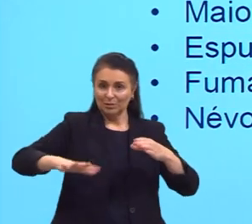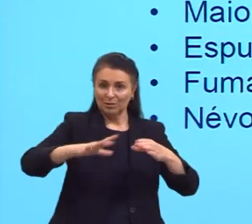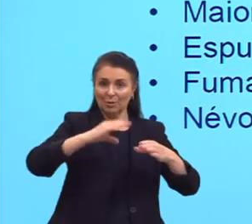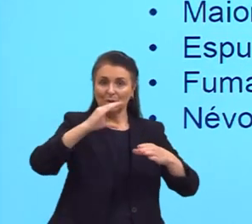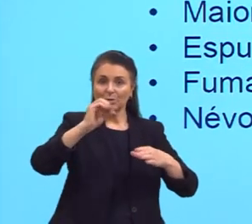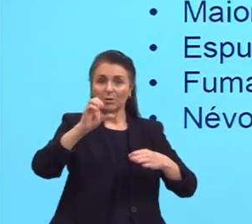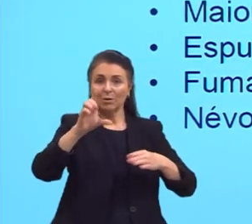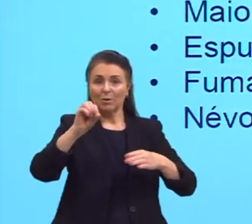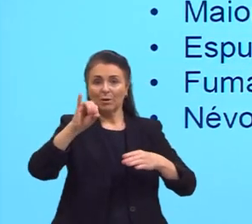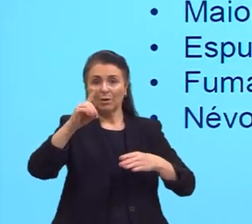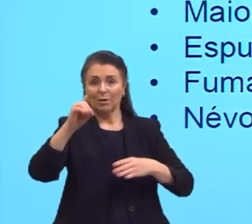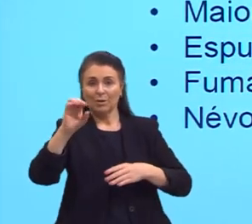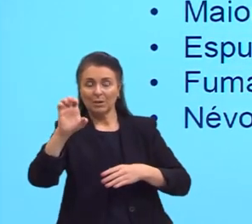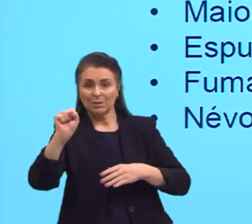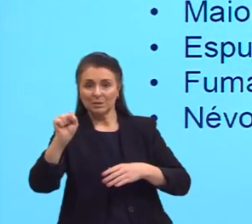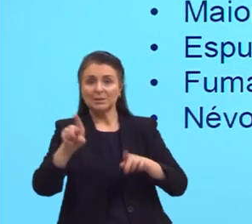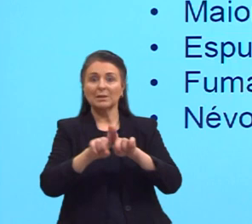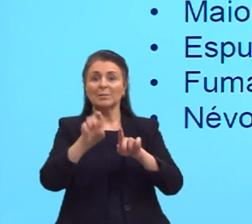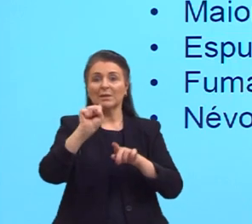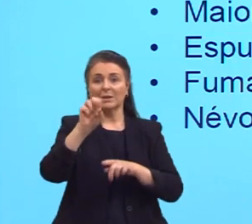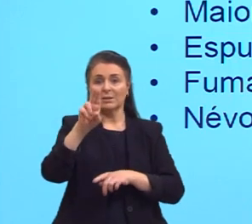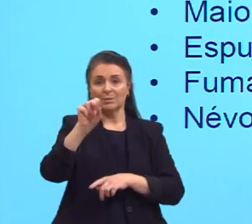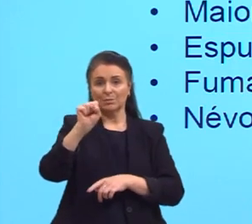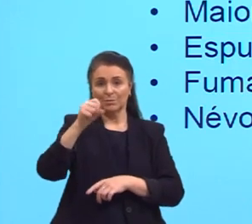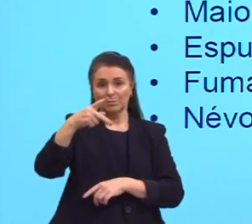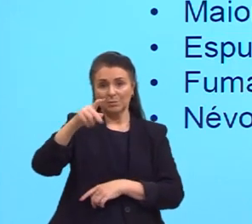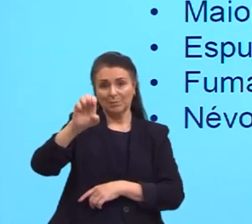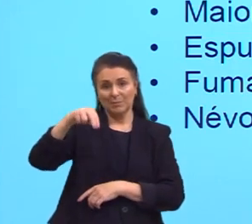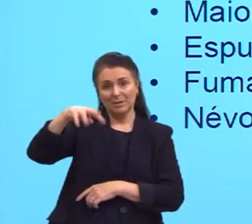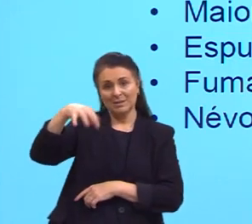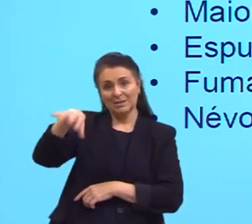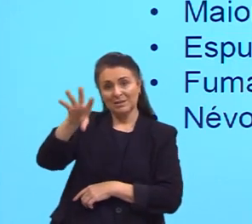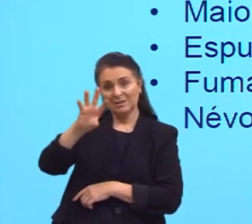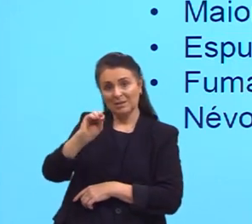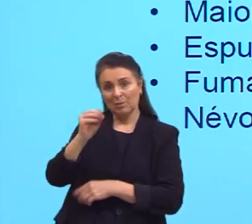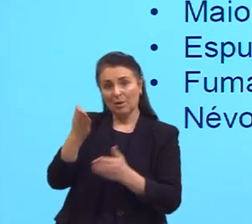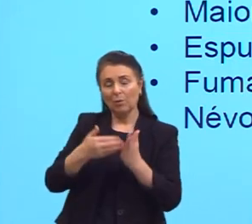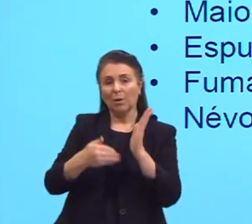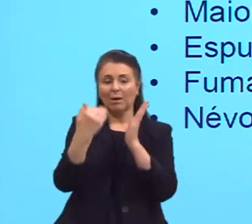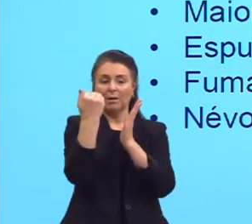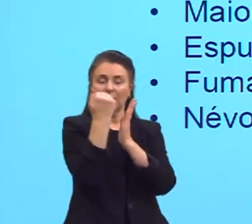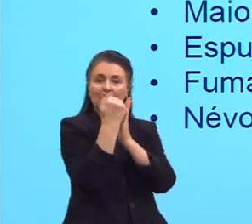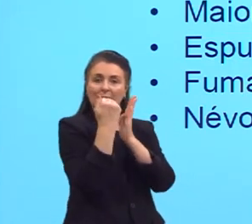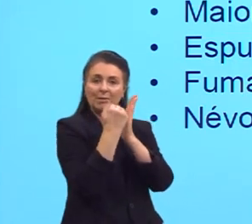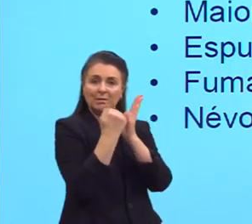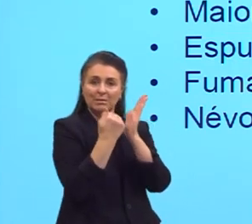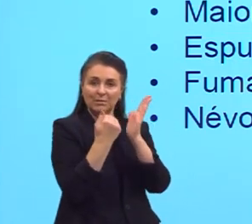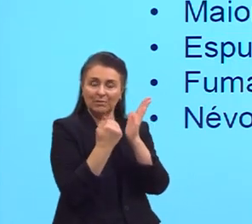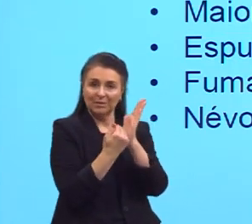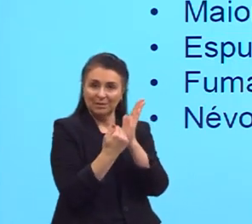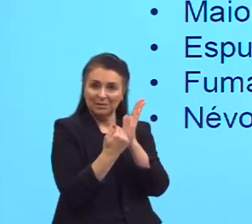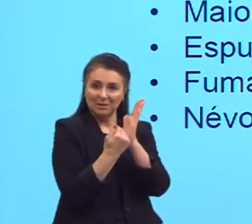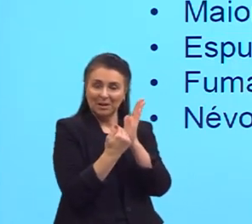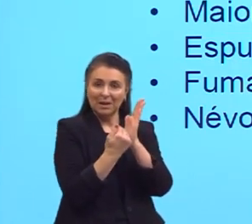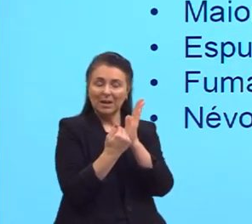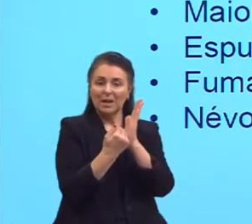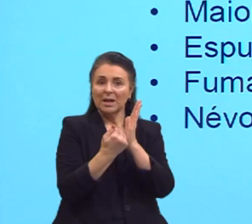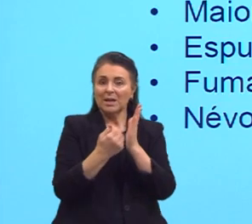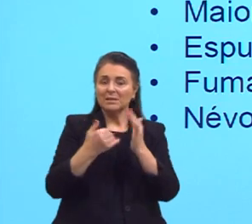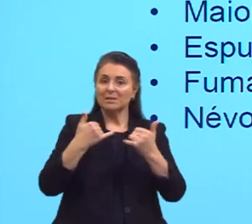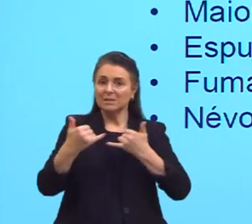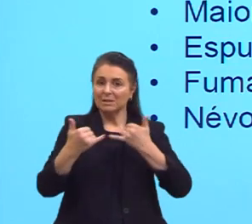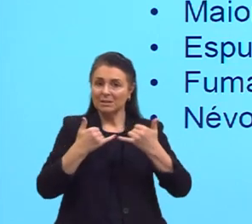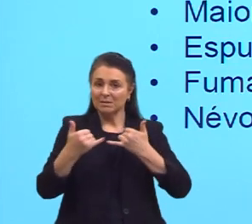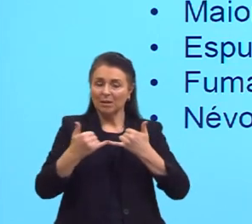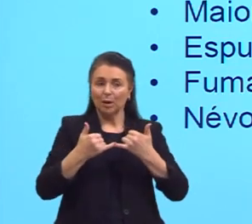colóides e da suspensão. Agora, classificando esses exemplos